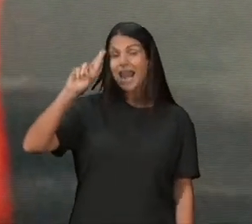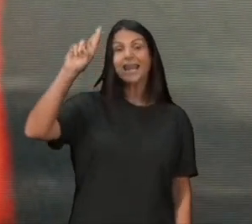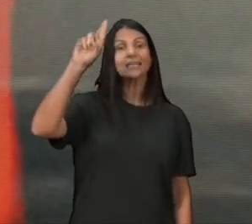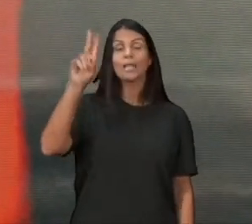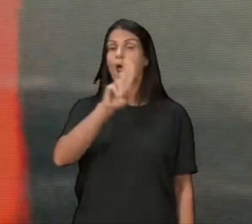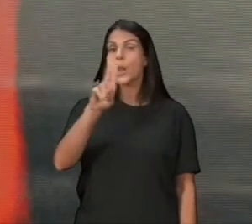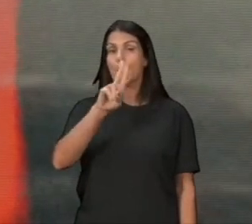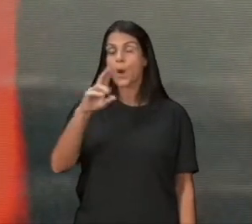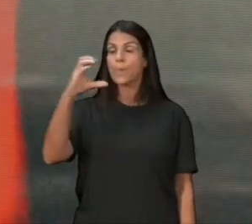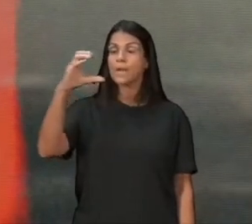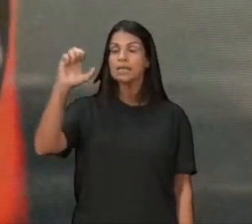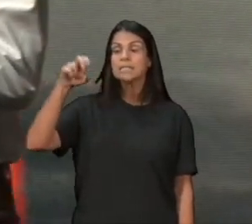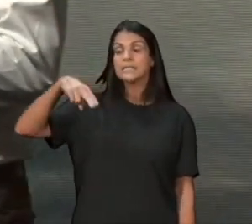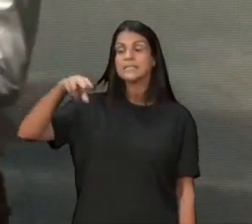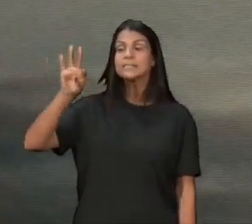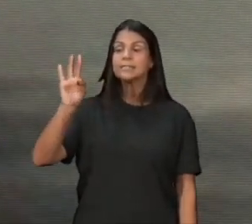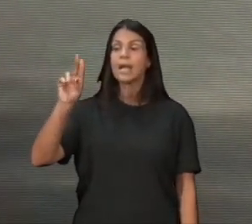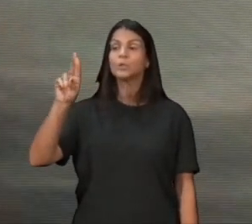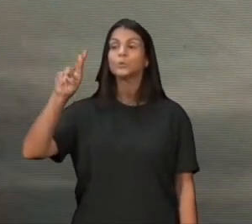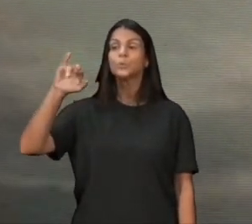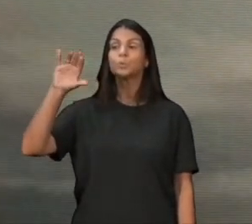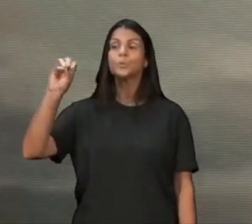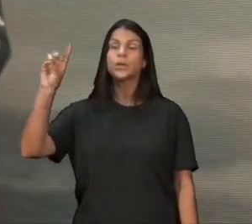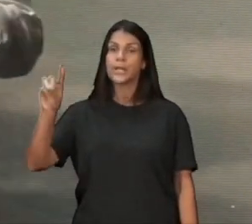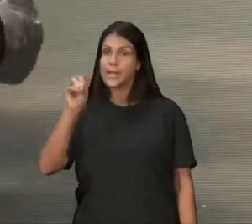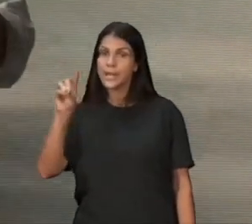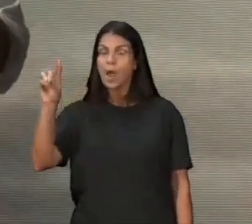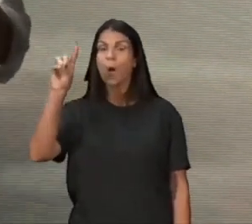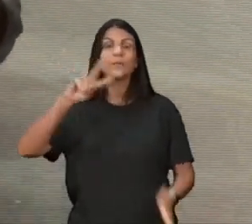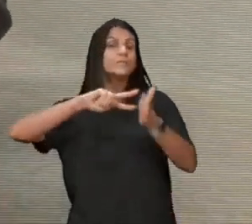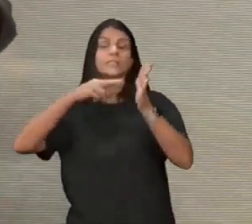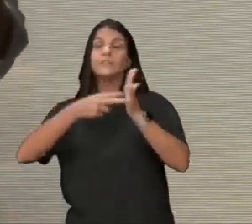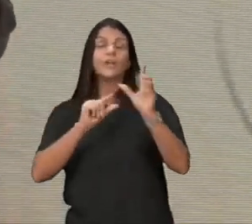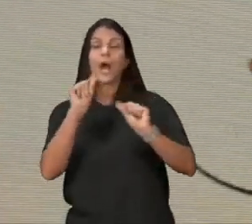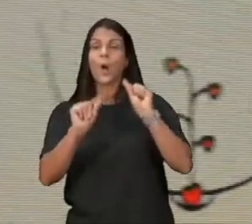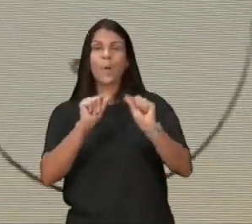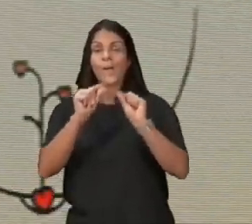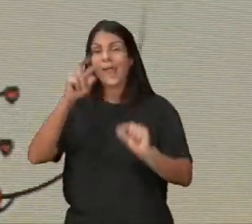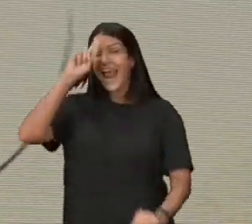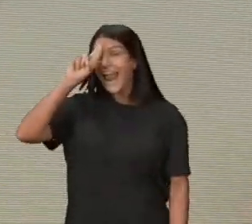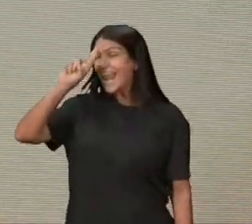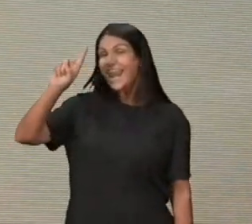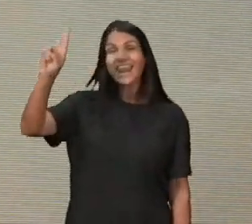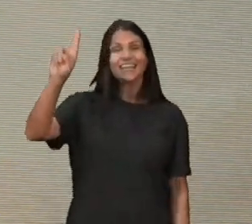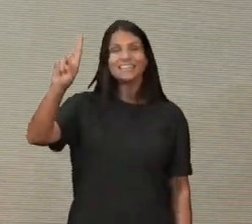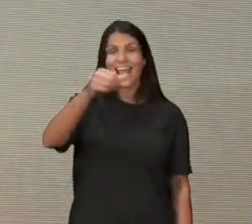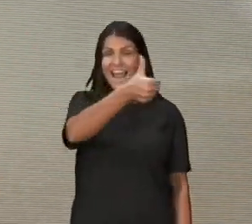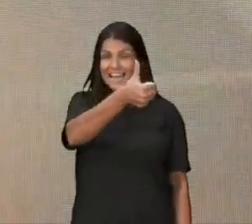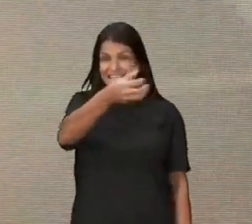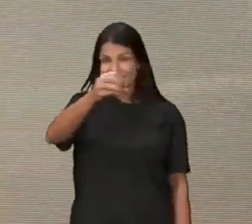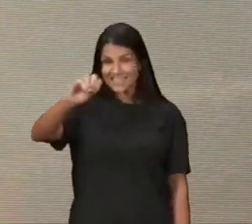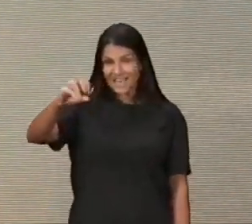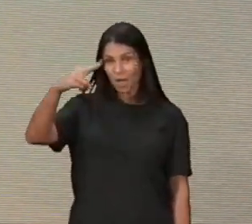centurião, ou seja, líder de 100, tinha um centurião ali, e qual era o trabalho